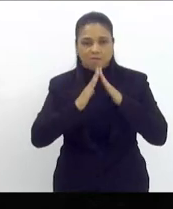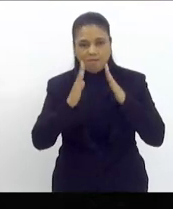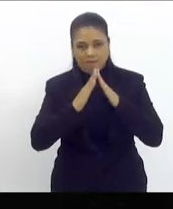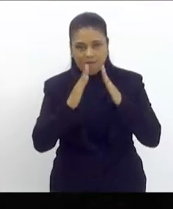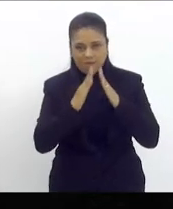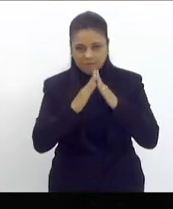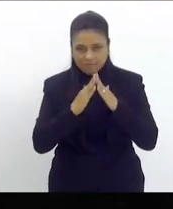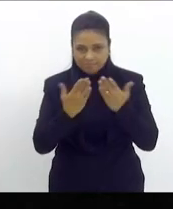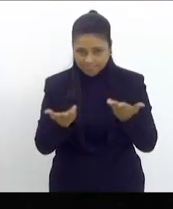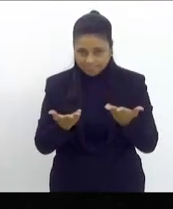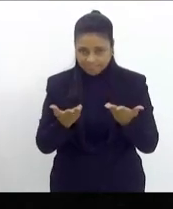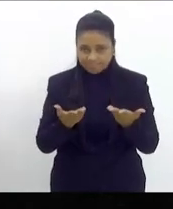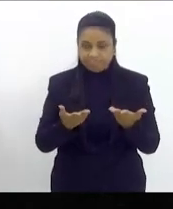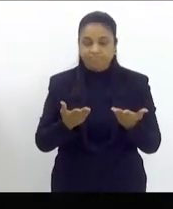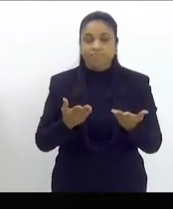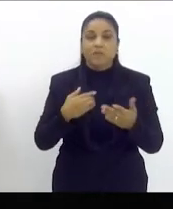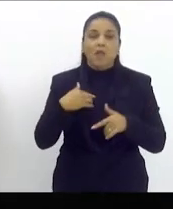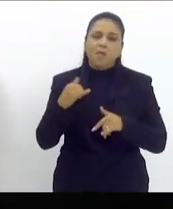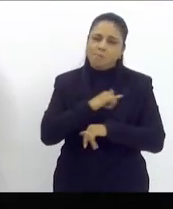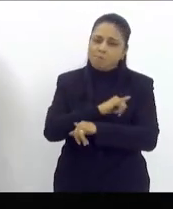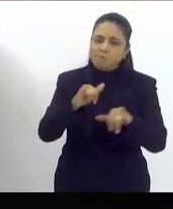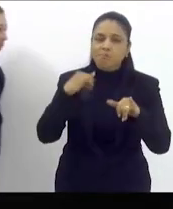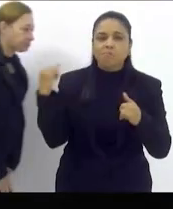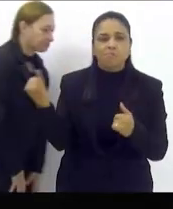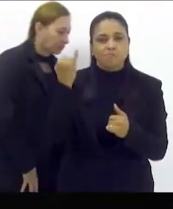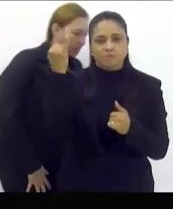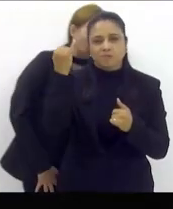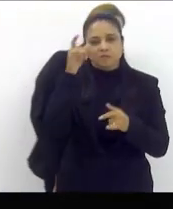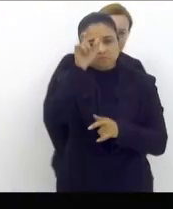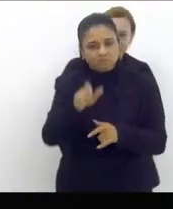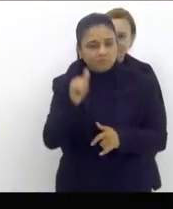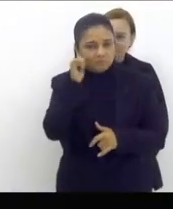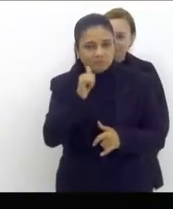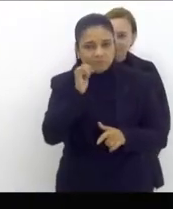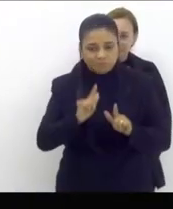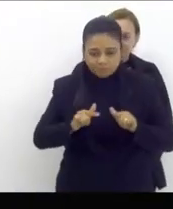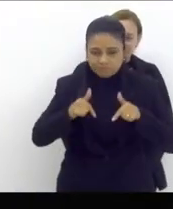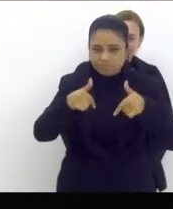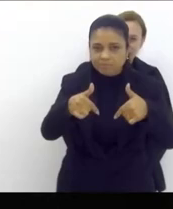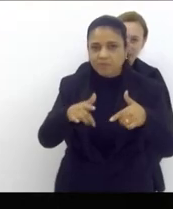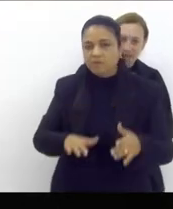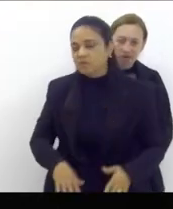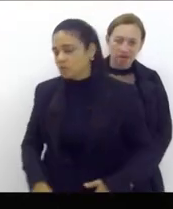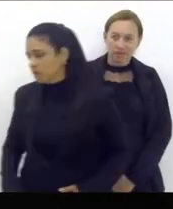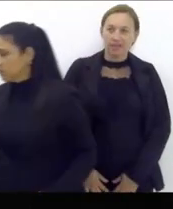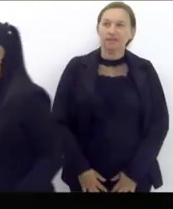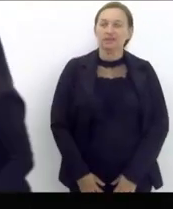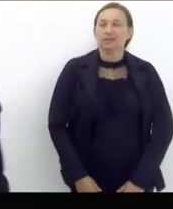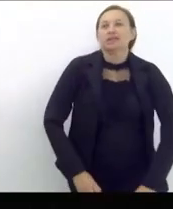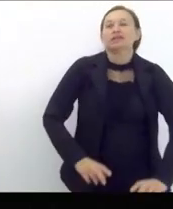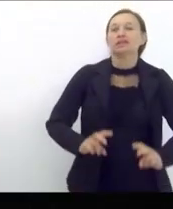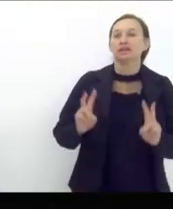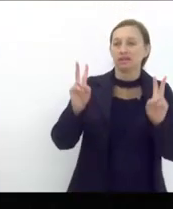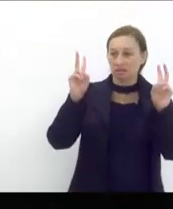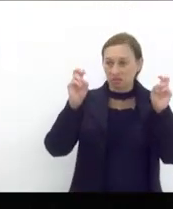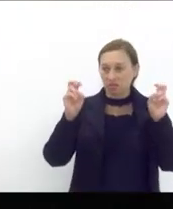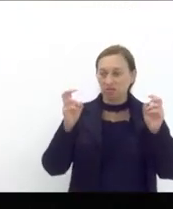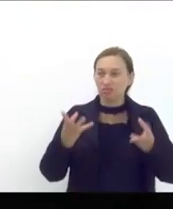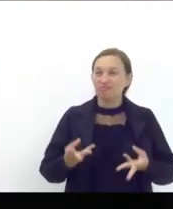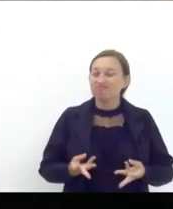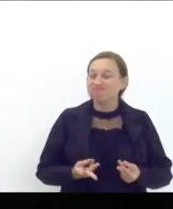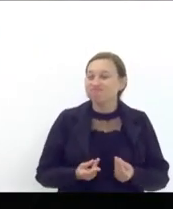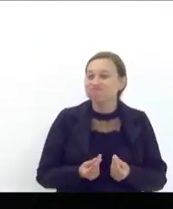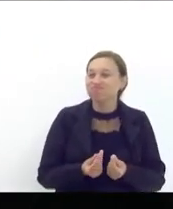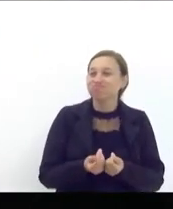então é muito importante dizer o quanto que essas mulheres também estão enfrentando situações extremamente delicadas